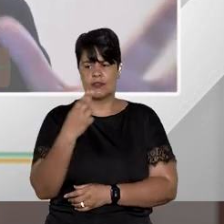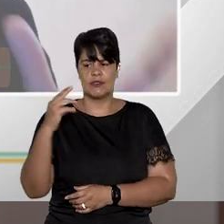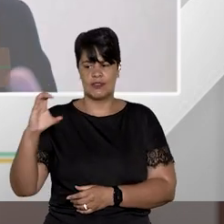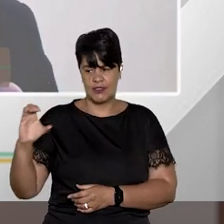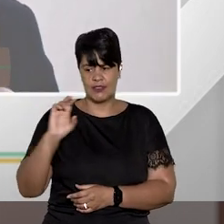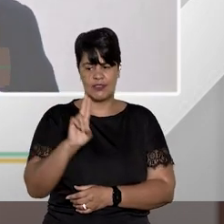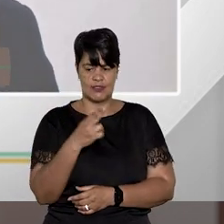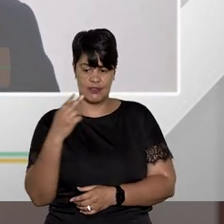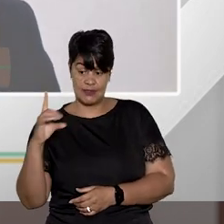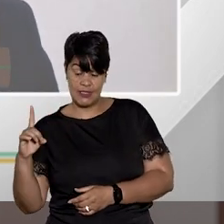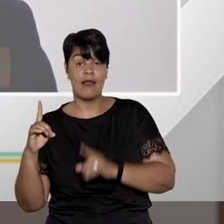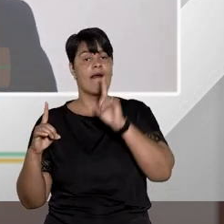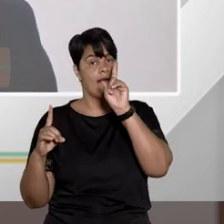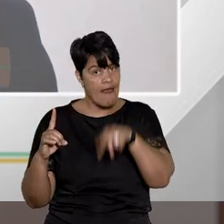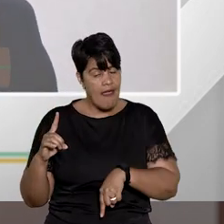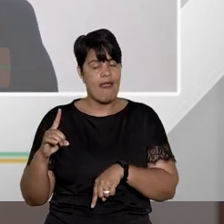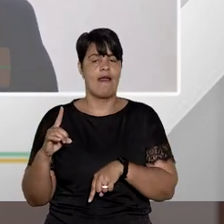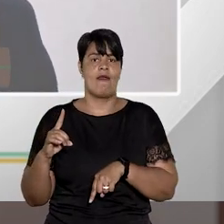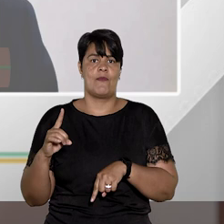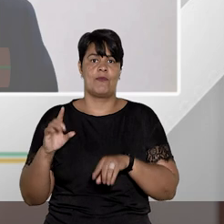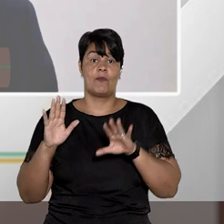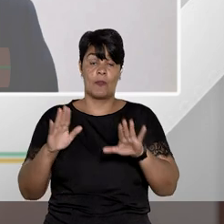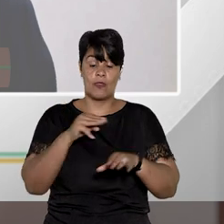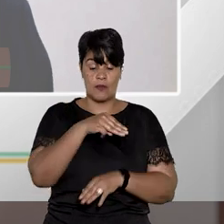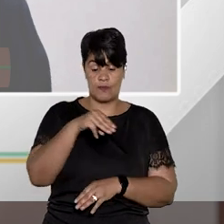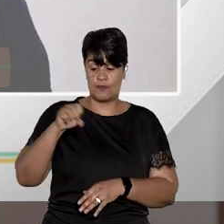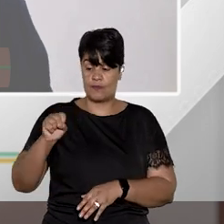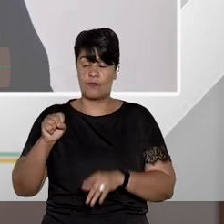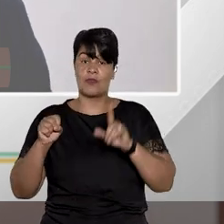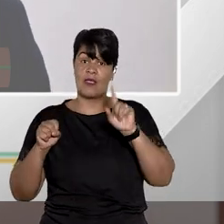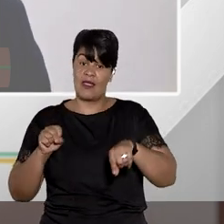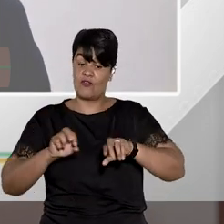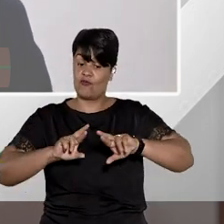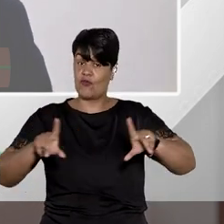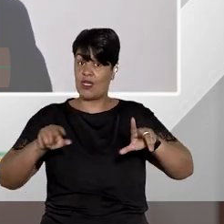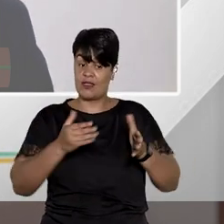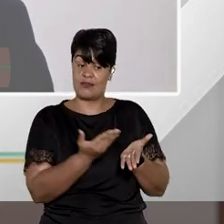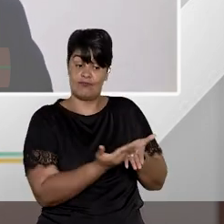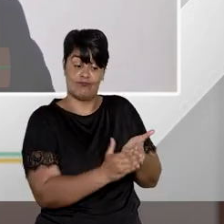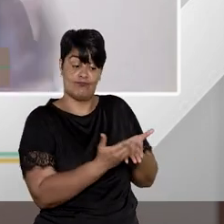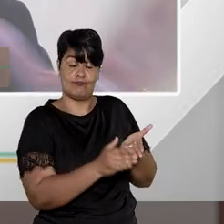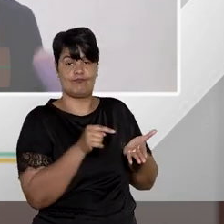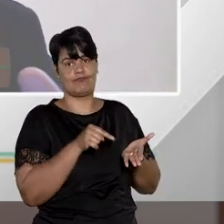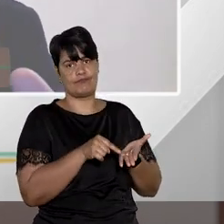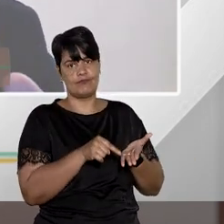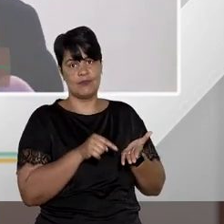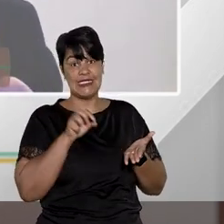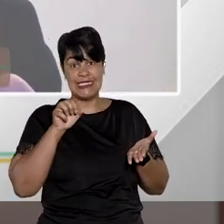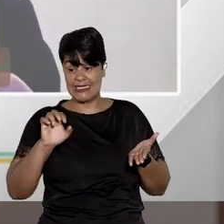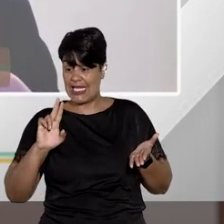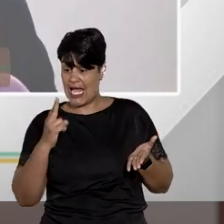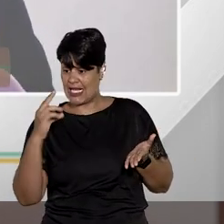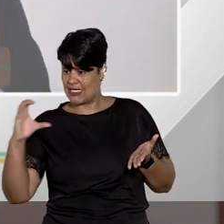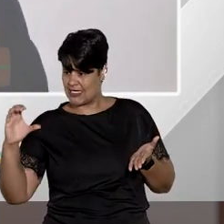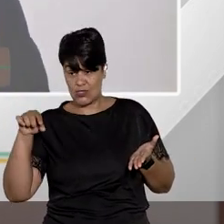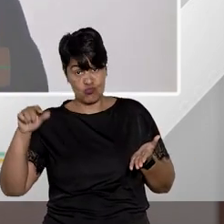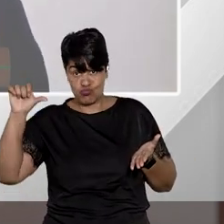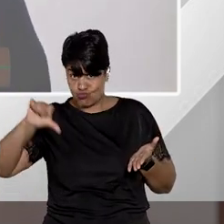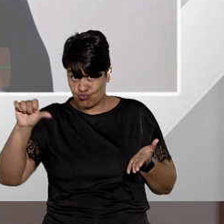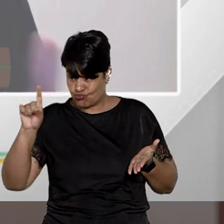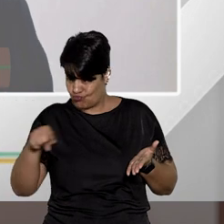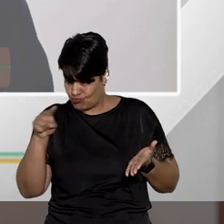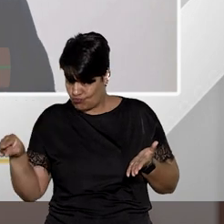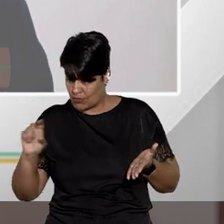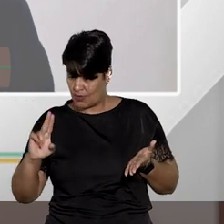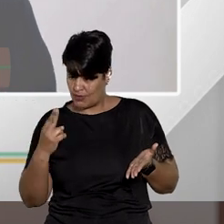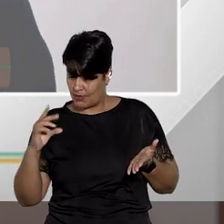habeas data também é. O mandato de segurança tem feição residual, a diferença é essa, se não cabe habeas corpus, se não cabe